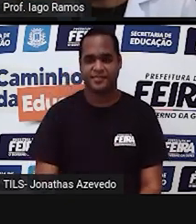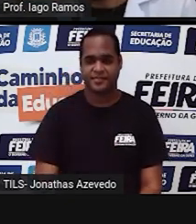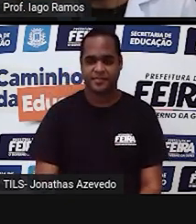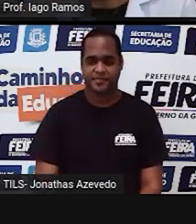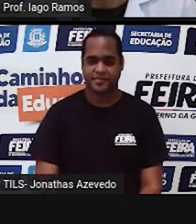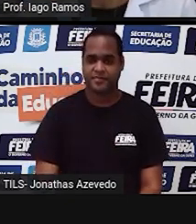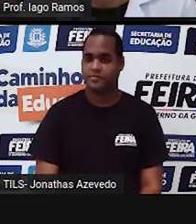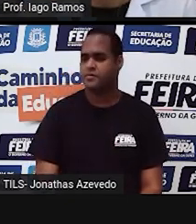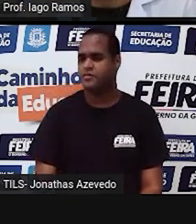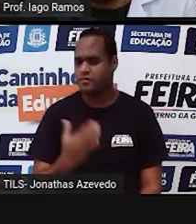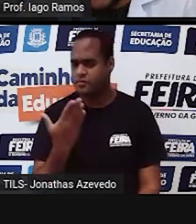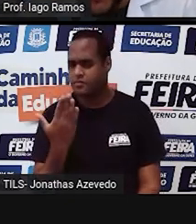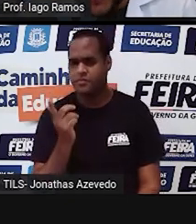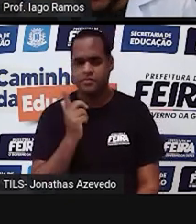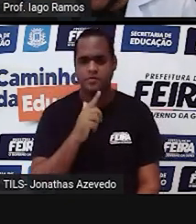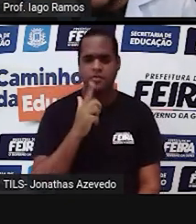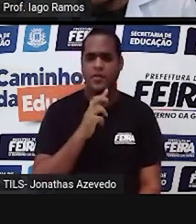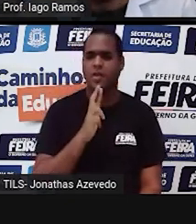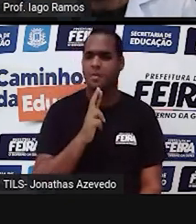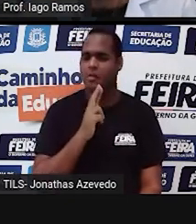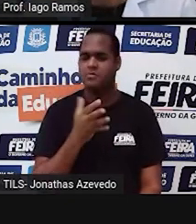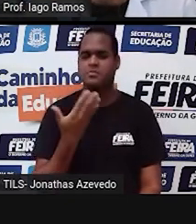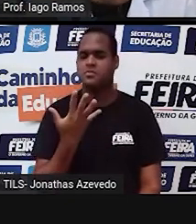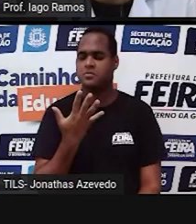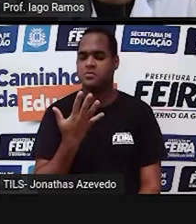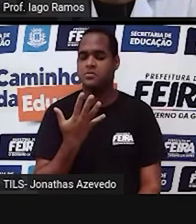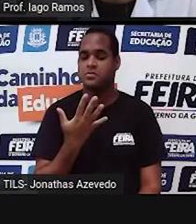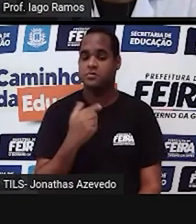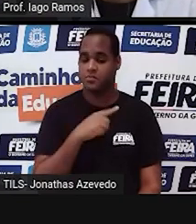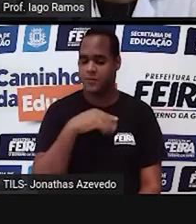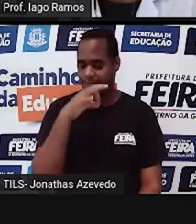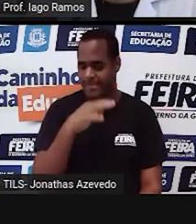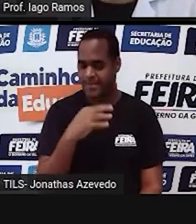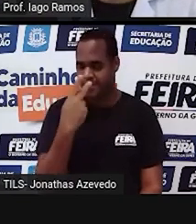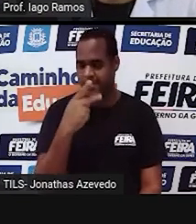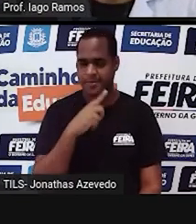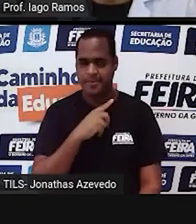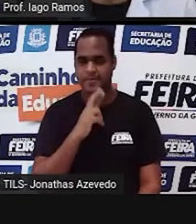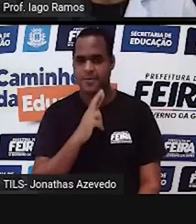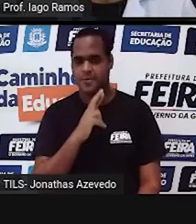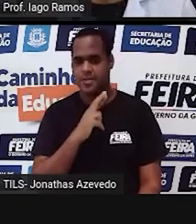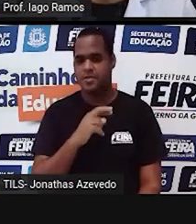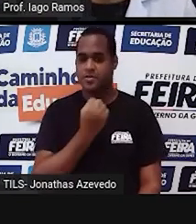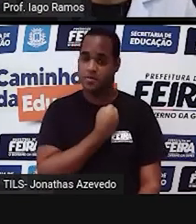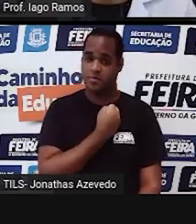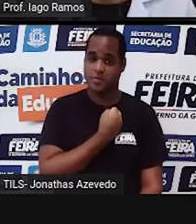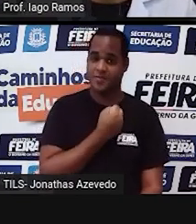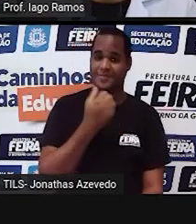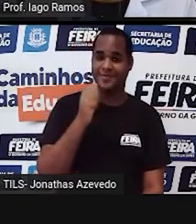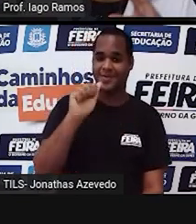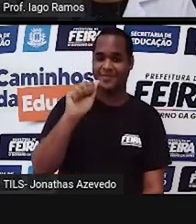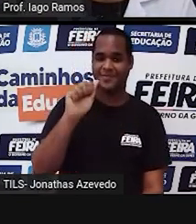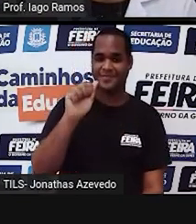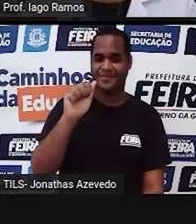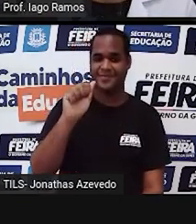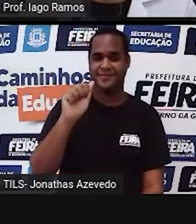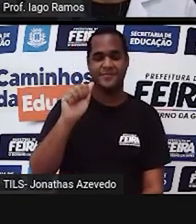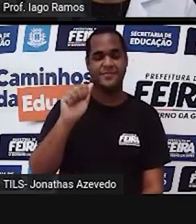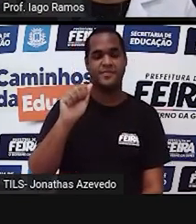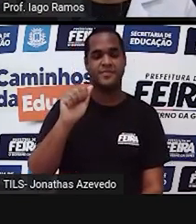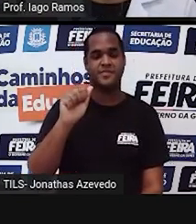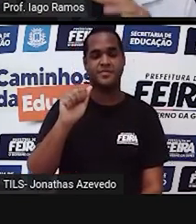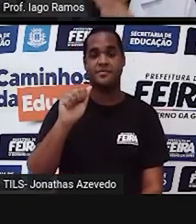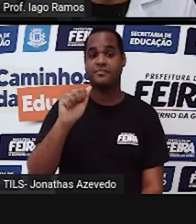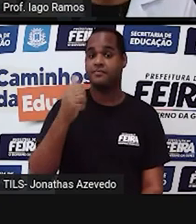e aí qual foi a sua resposta? eu tenho certeza que foi essa aqui a letra A né o 5 ali